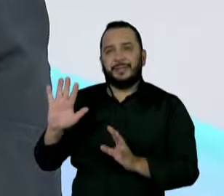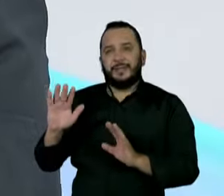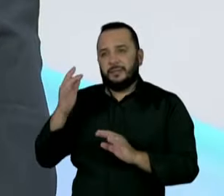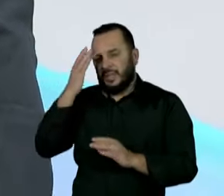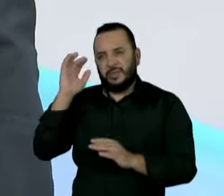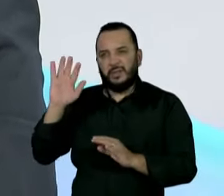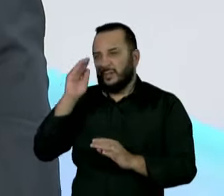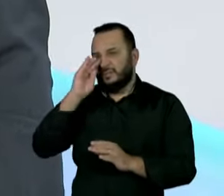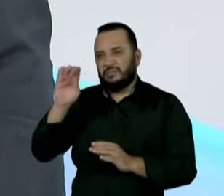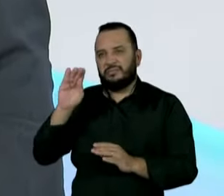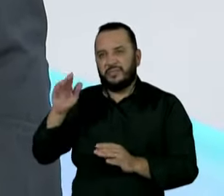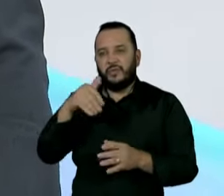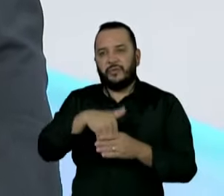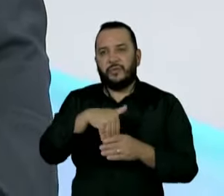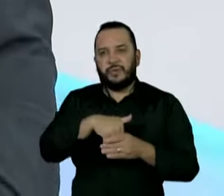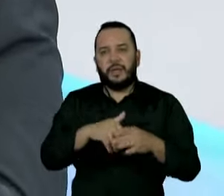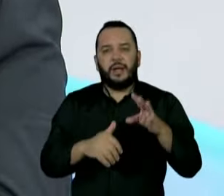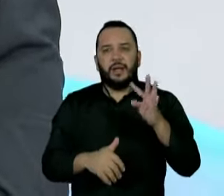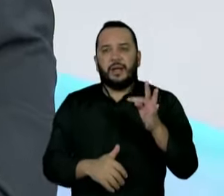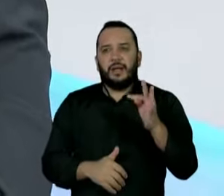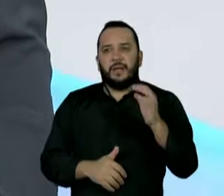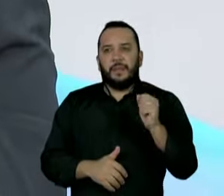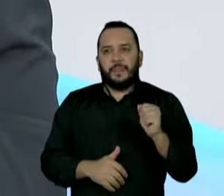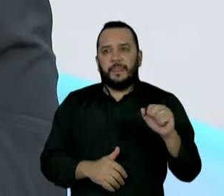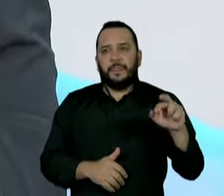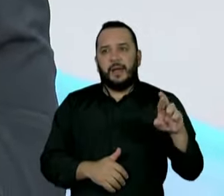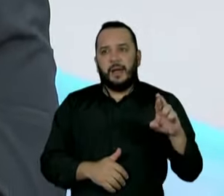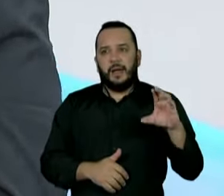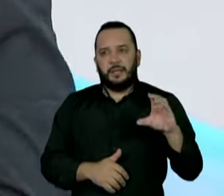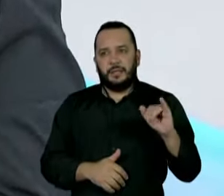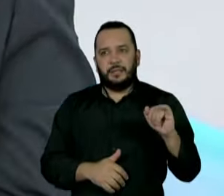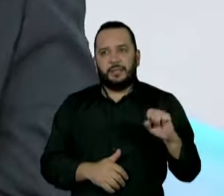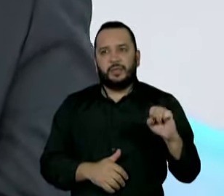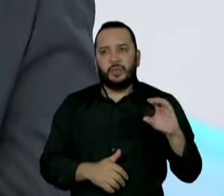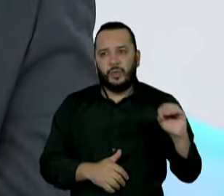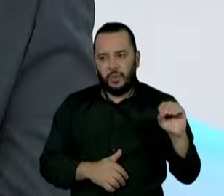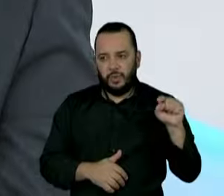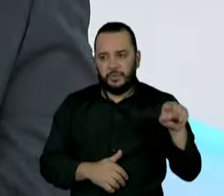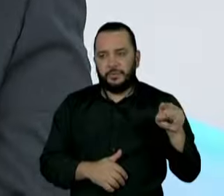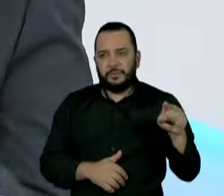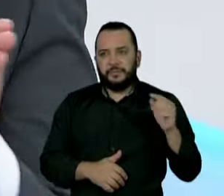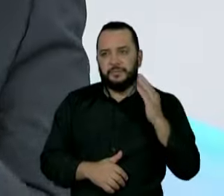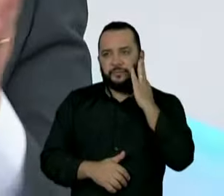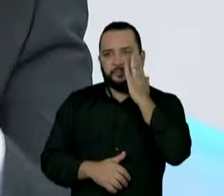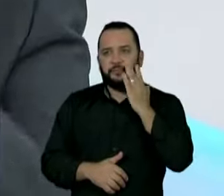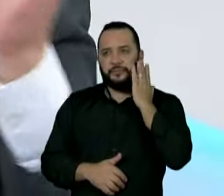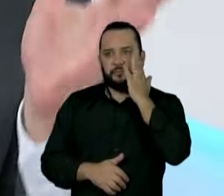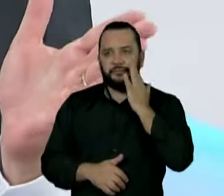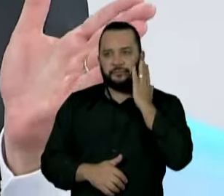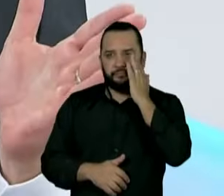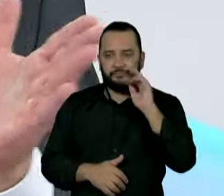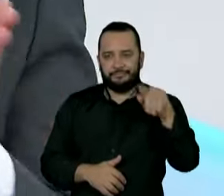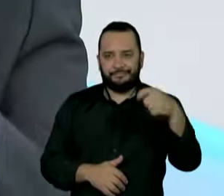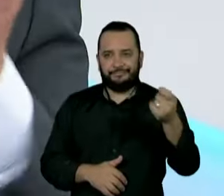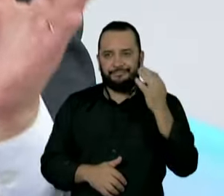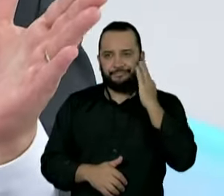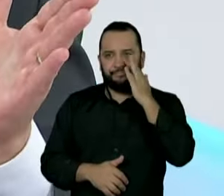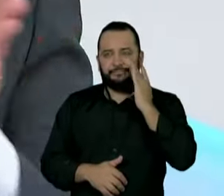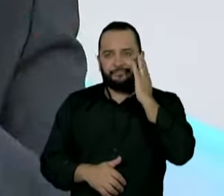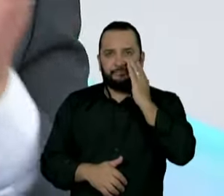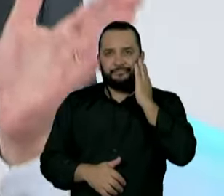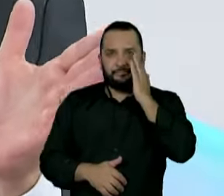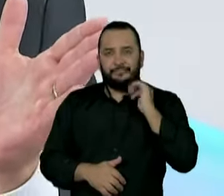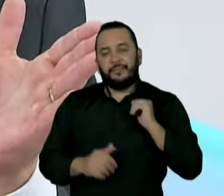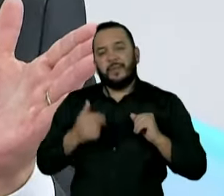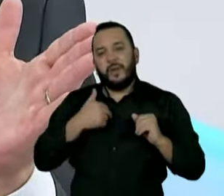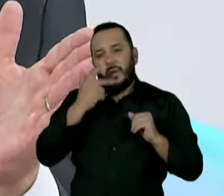Tarciso. Acho que eles vão disputar o mesmo tipo de eleitor e eu pretendo, imagino, né, que o eleitor